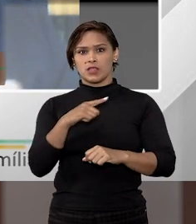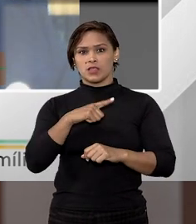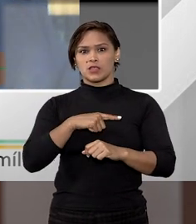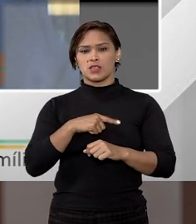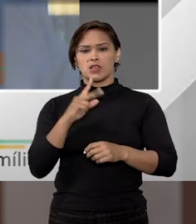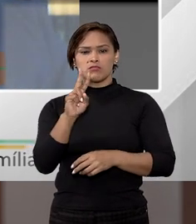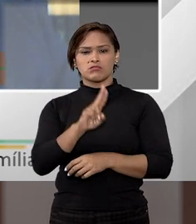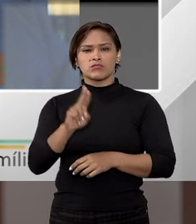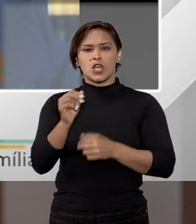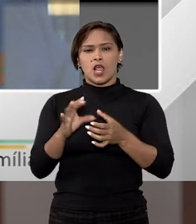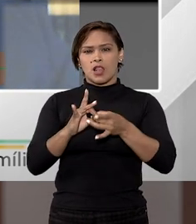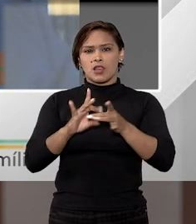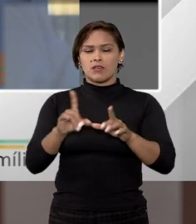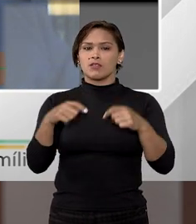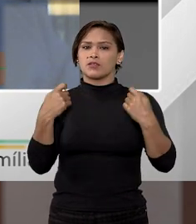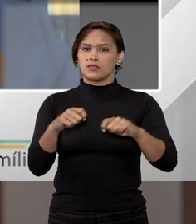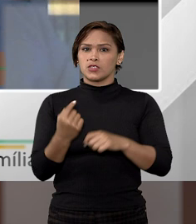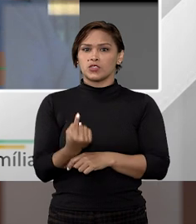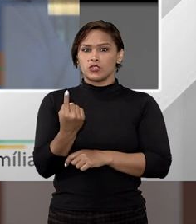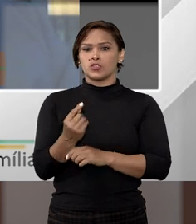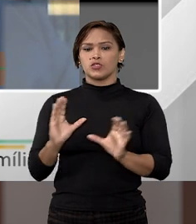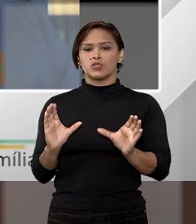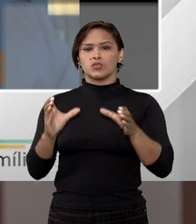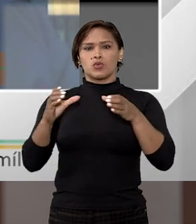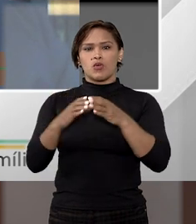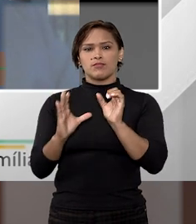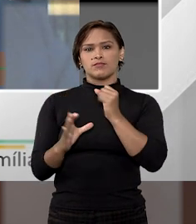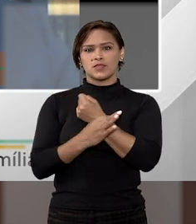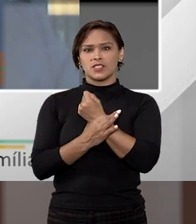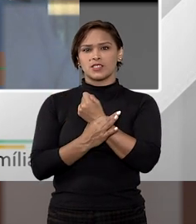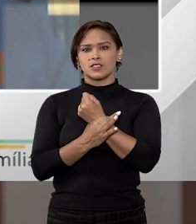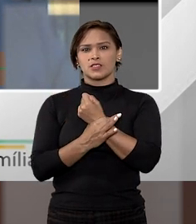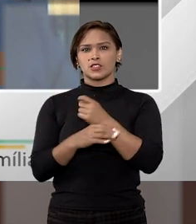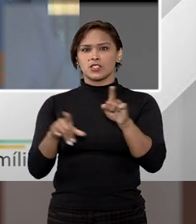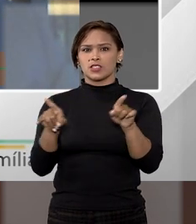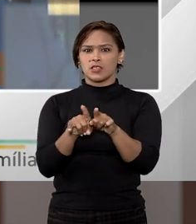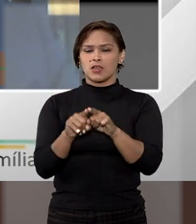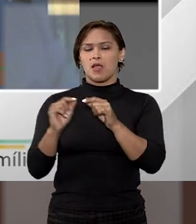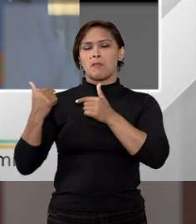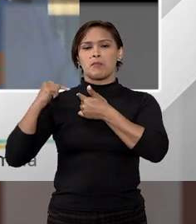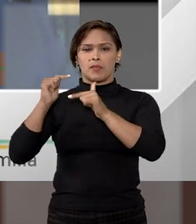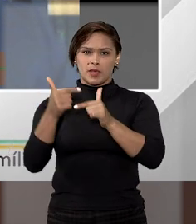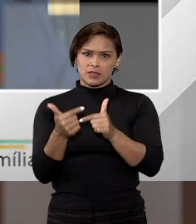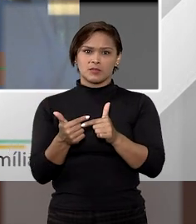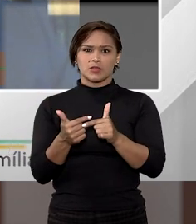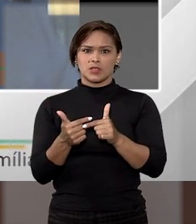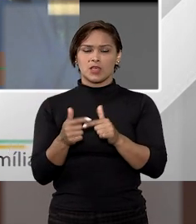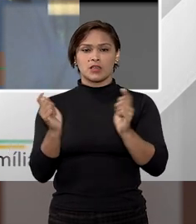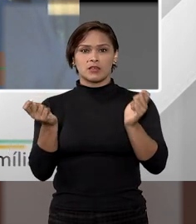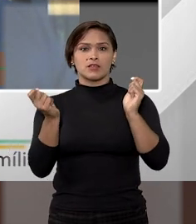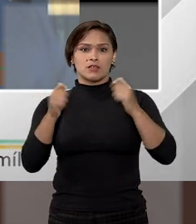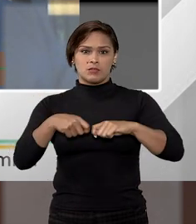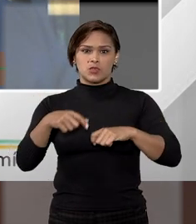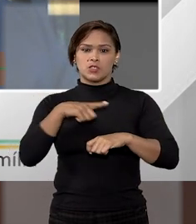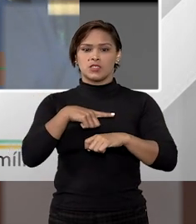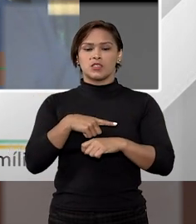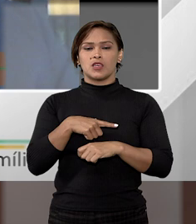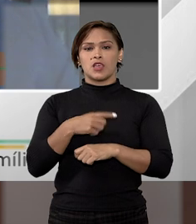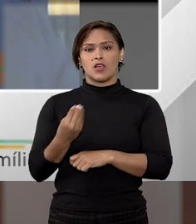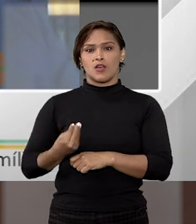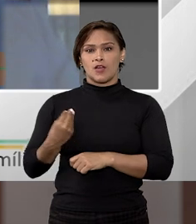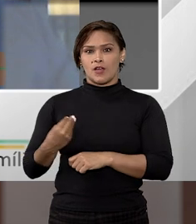usufruído desse livre desenvolvimento, ela precisa de um conjunto de garantias mínimas, inclusive patrimoniais, que permitam-lhe uma